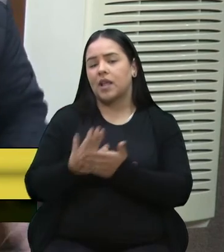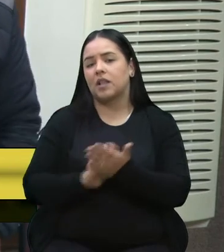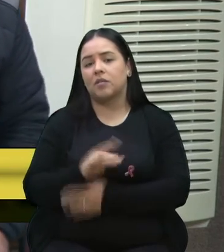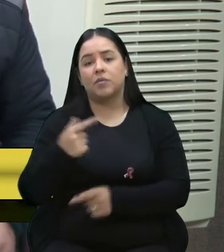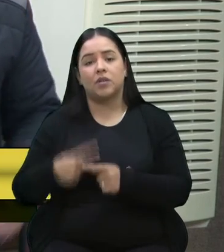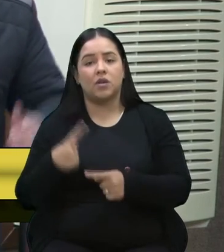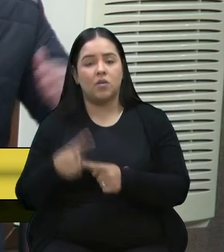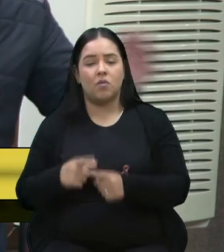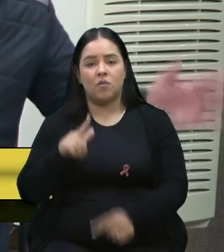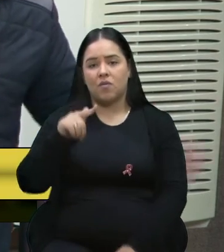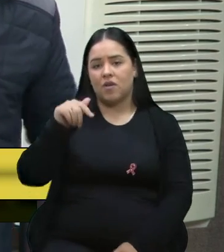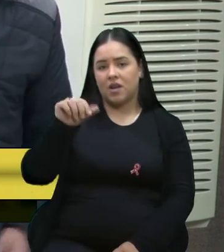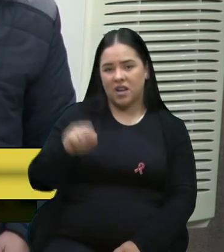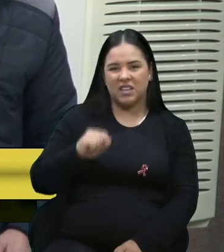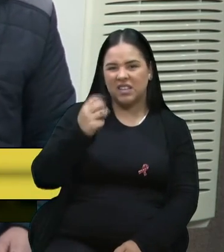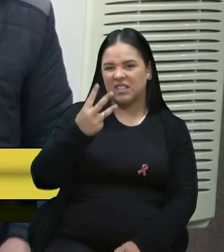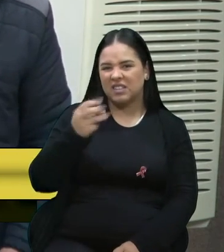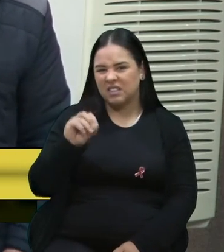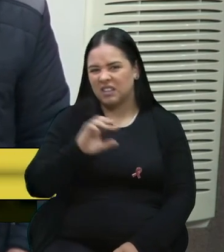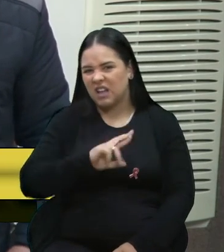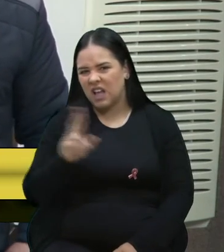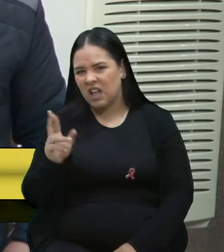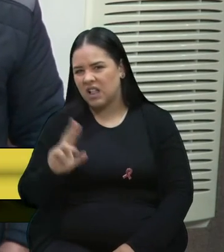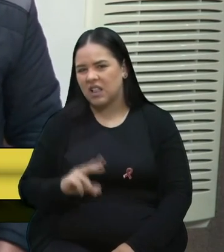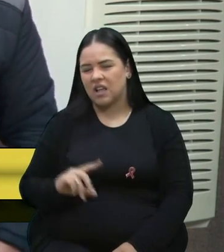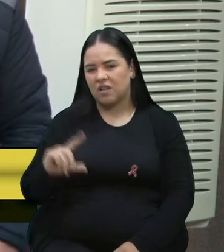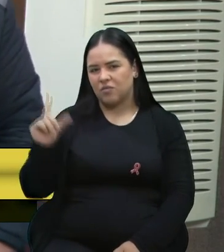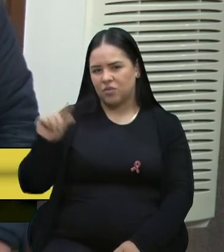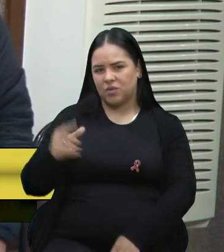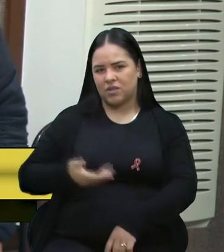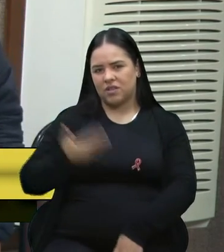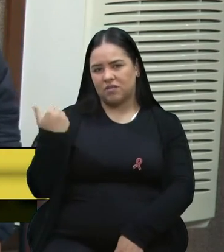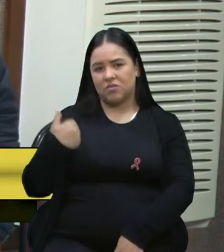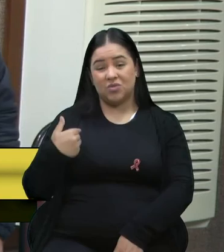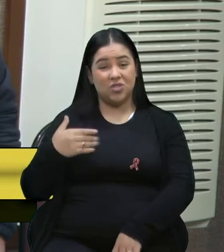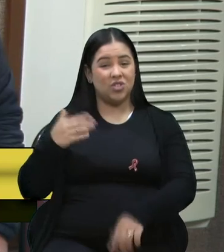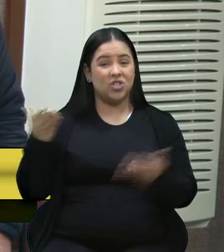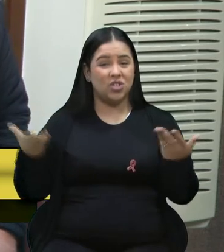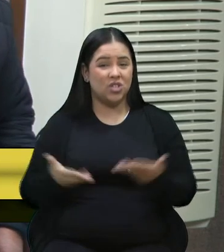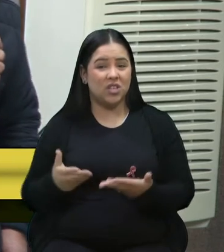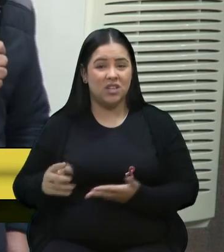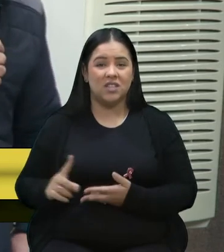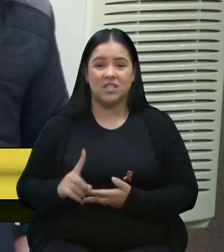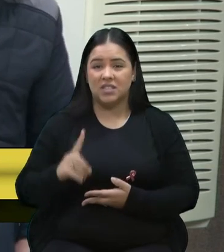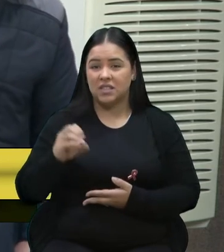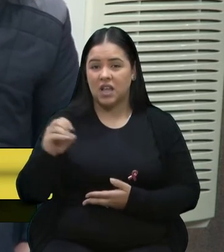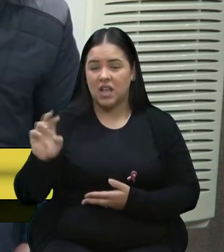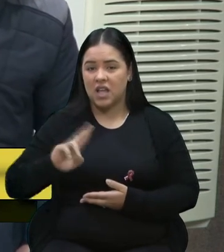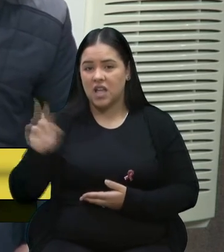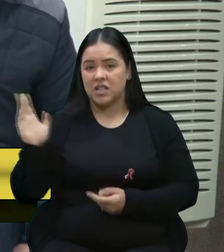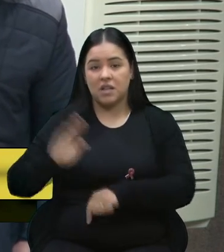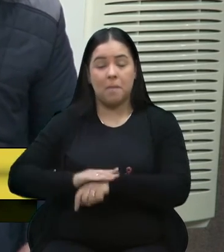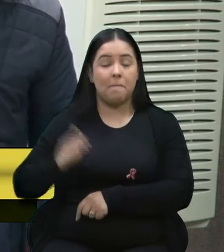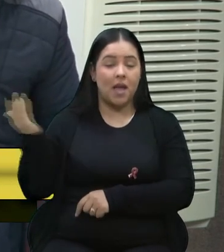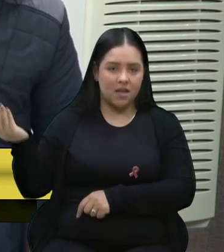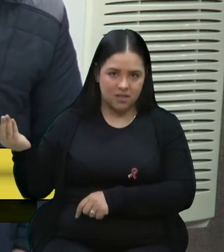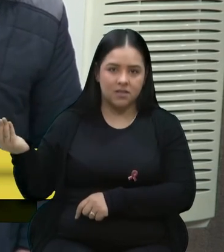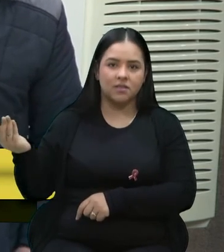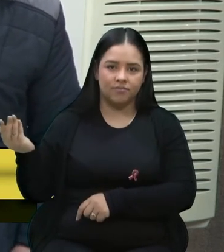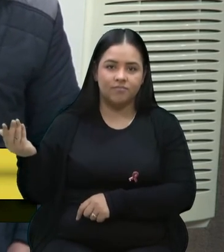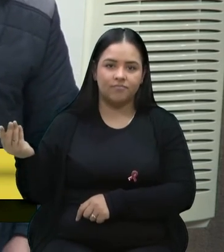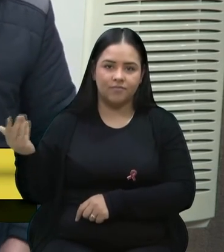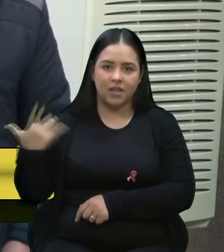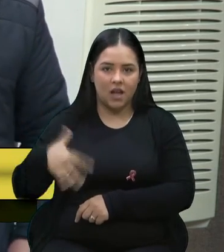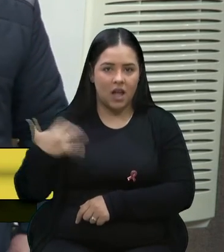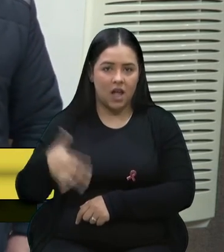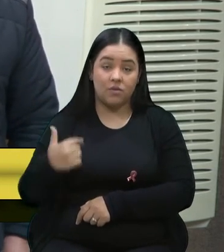cozinha estava há 30, em pouco tempo já passa de 100, né? Então, quero dizer que voto favorável, entenda, mas essa